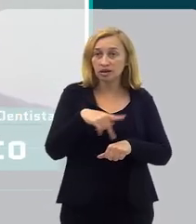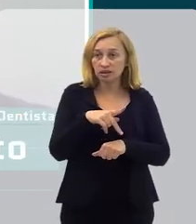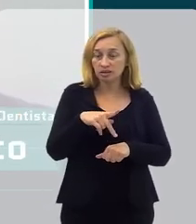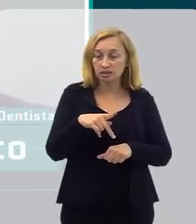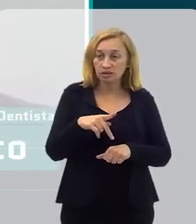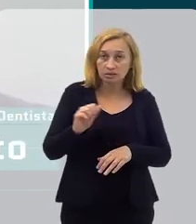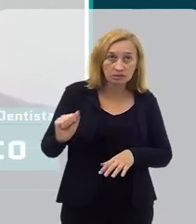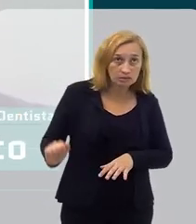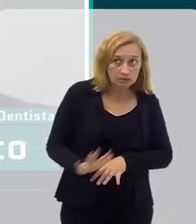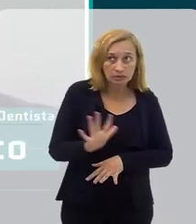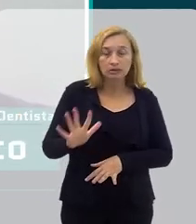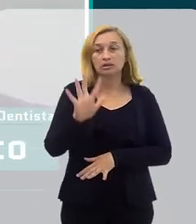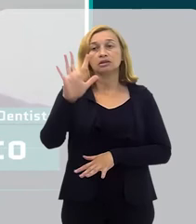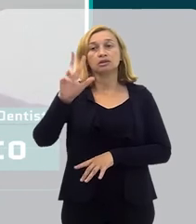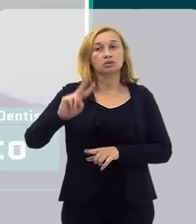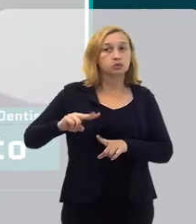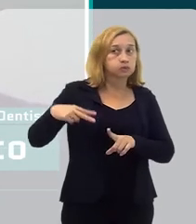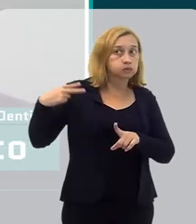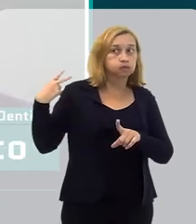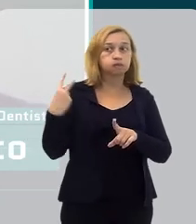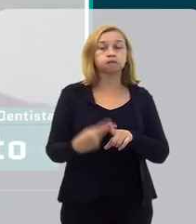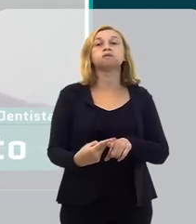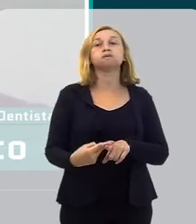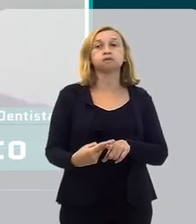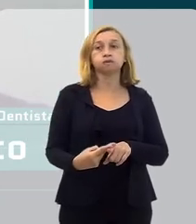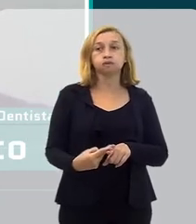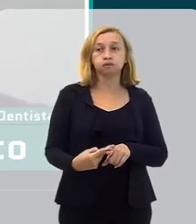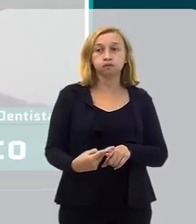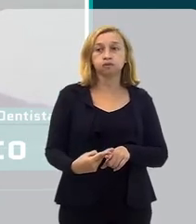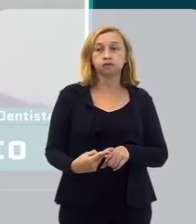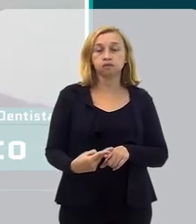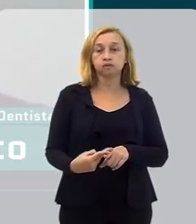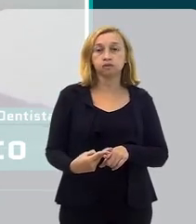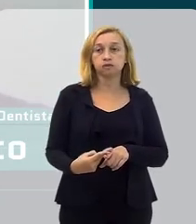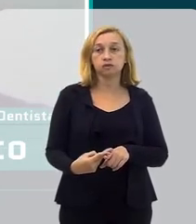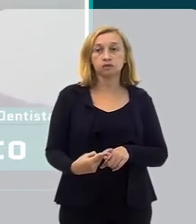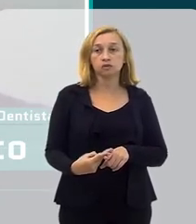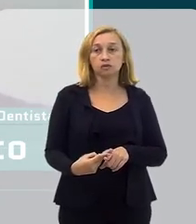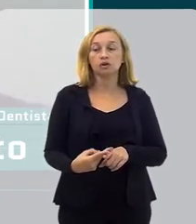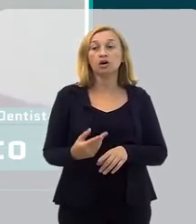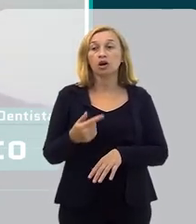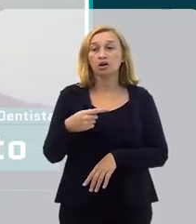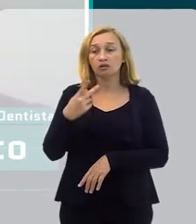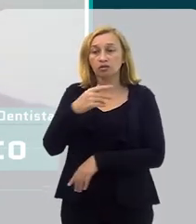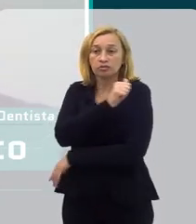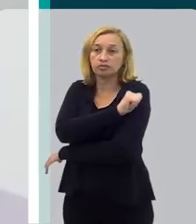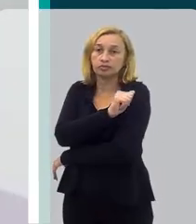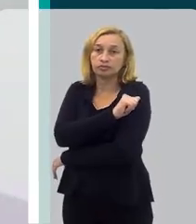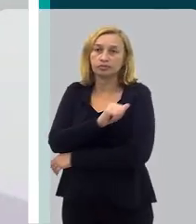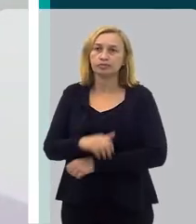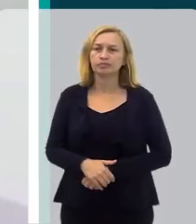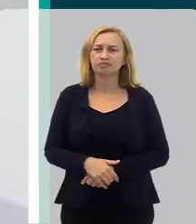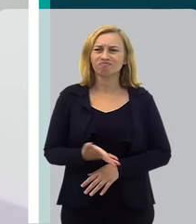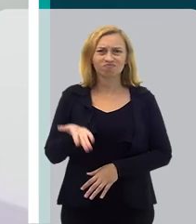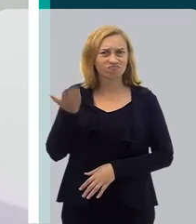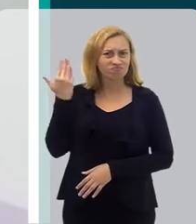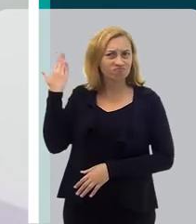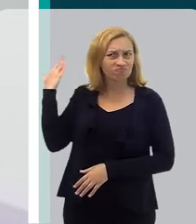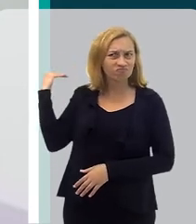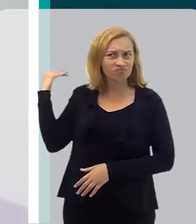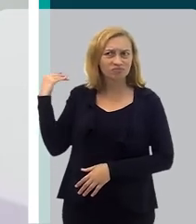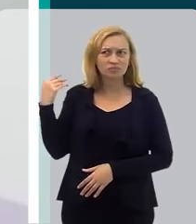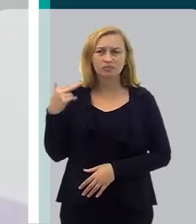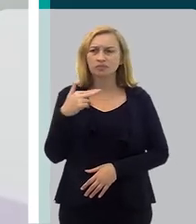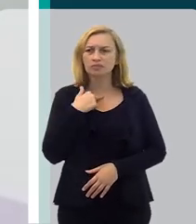o qual isso ficava muito caro para você passar para o seu paciente. É o que eu falo para os meus alunos. Isso é coisa do